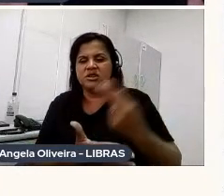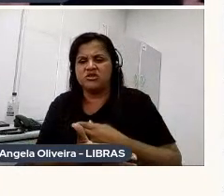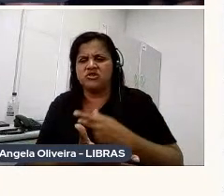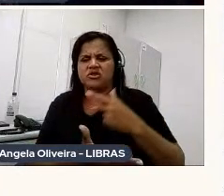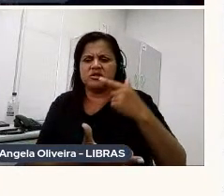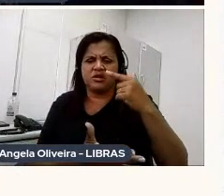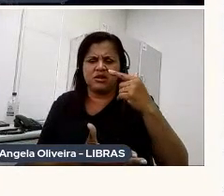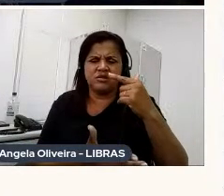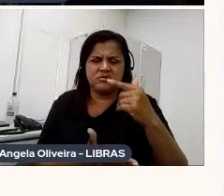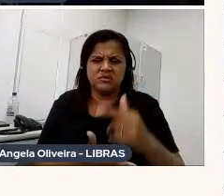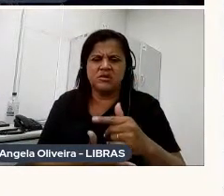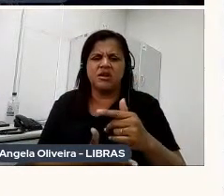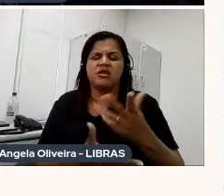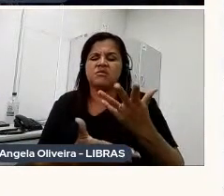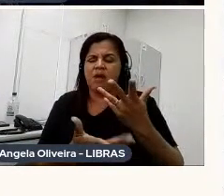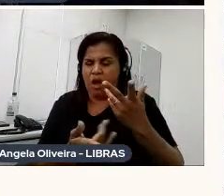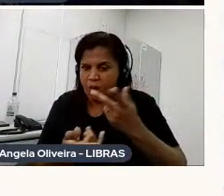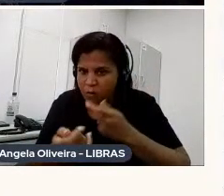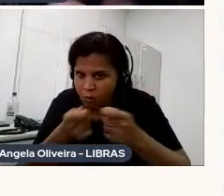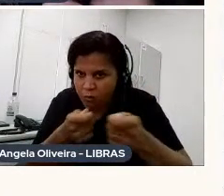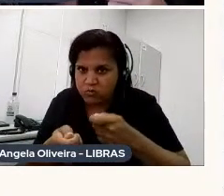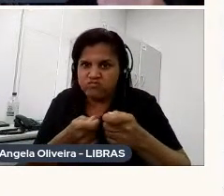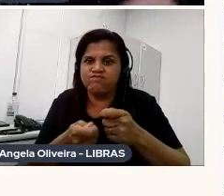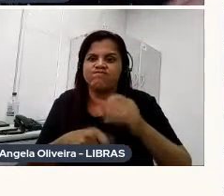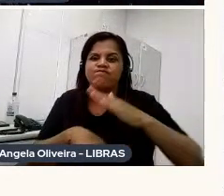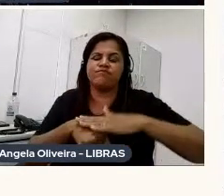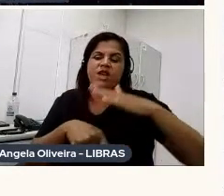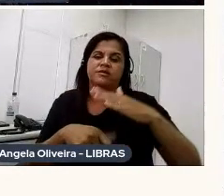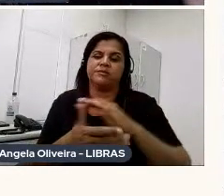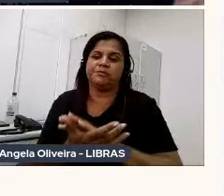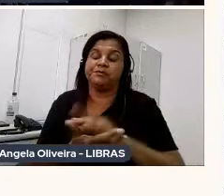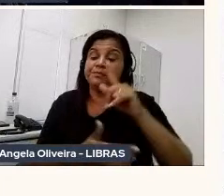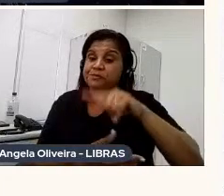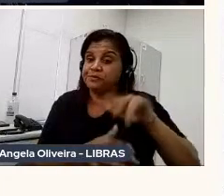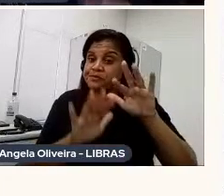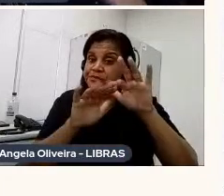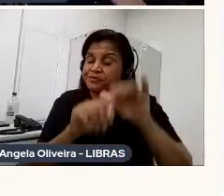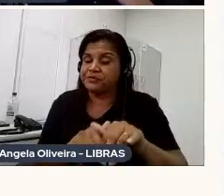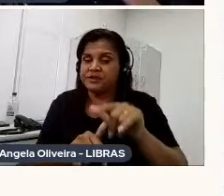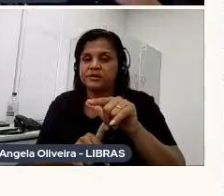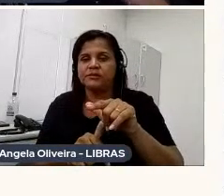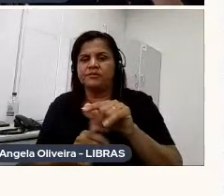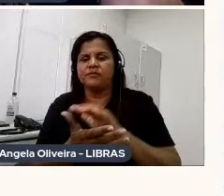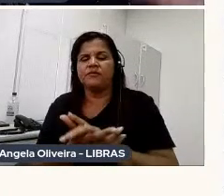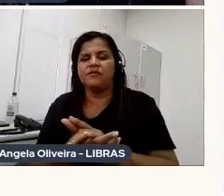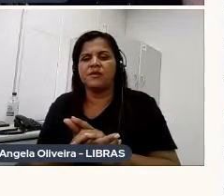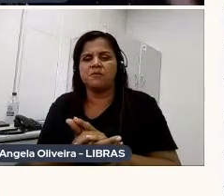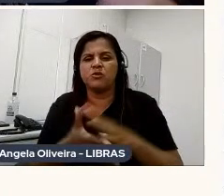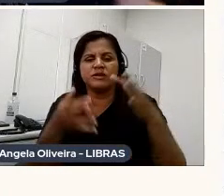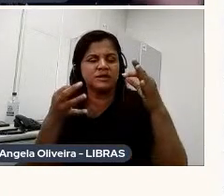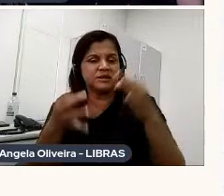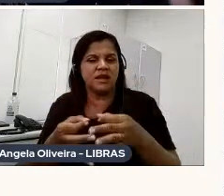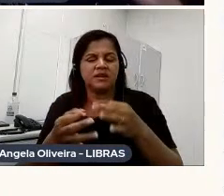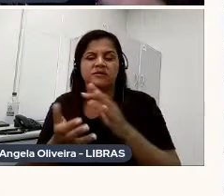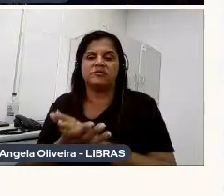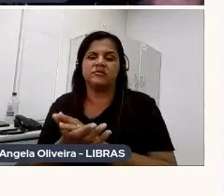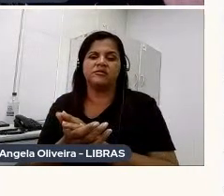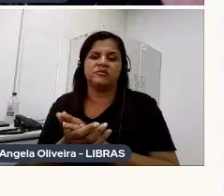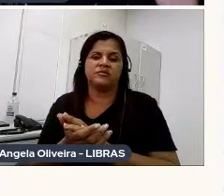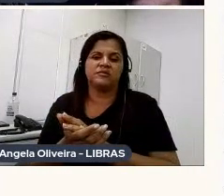controle, né, e o filme acabou dando super certo, né, assim, rodou bastante